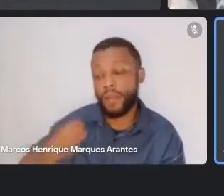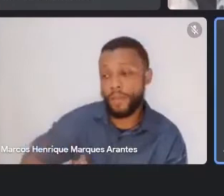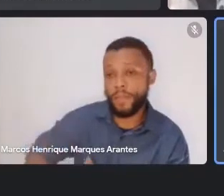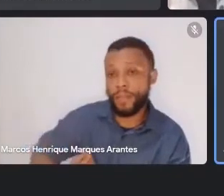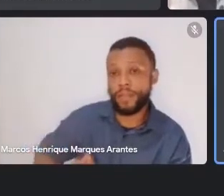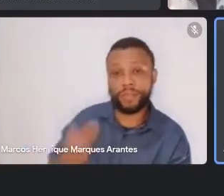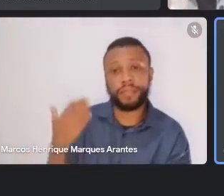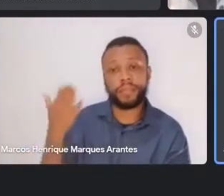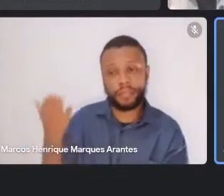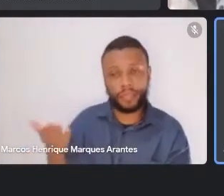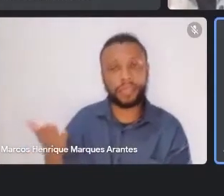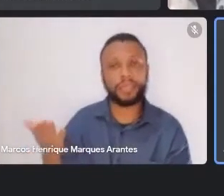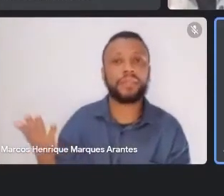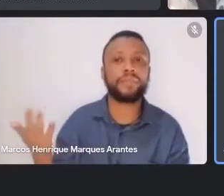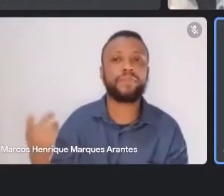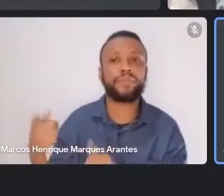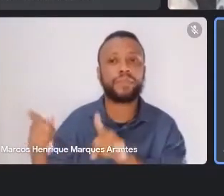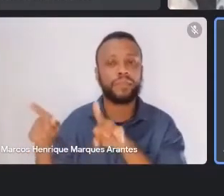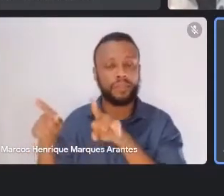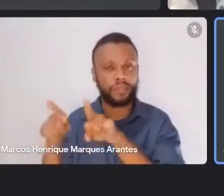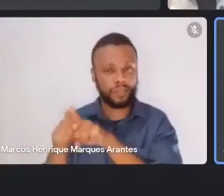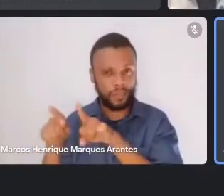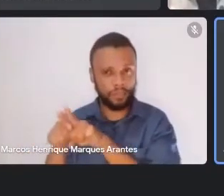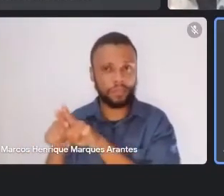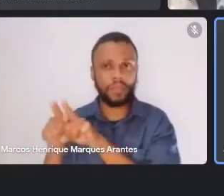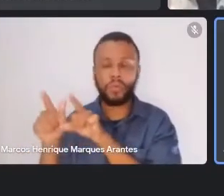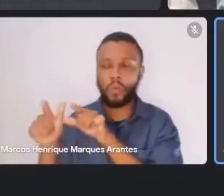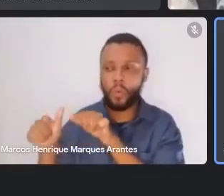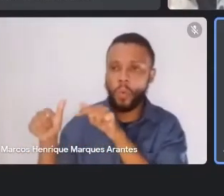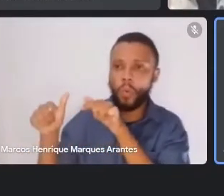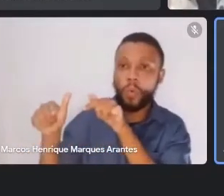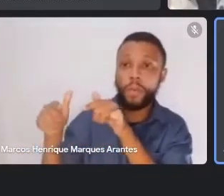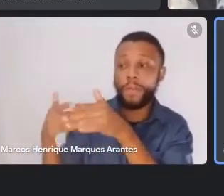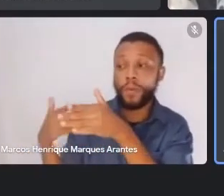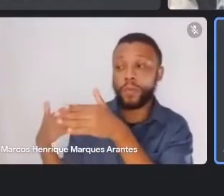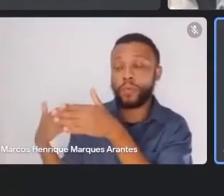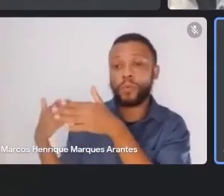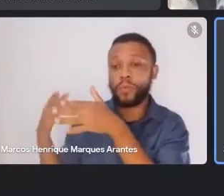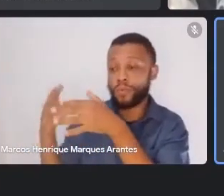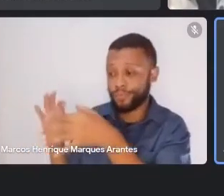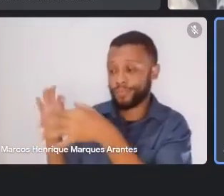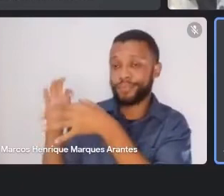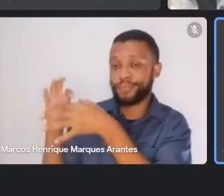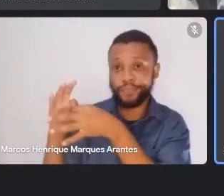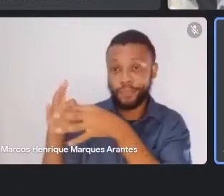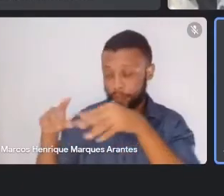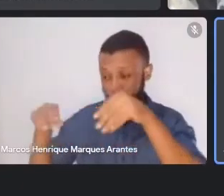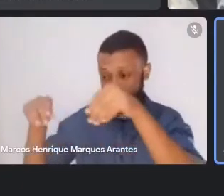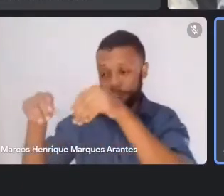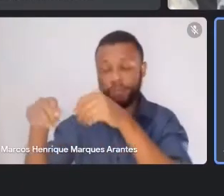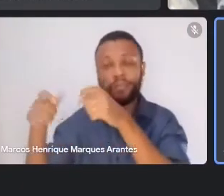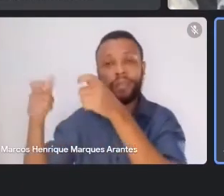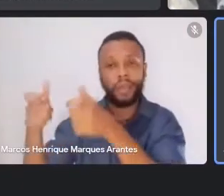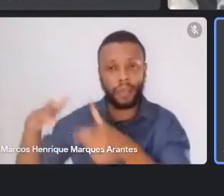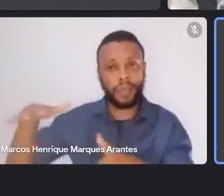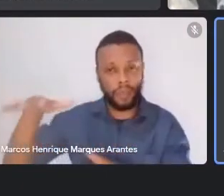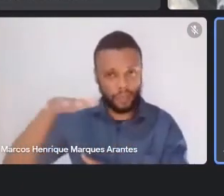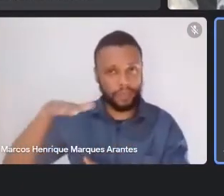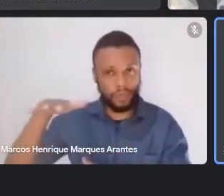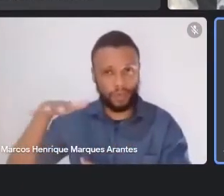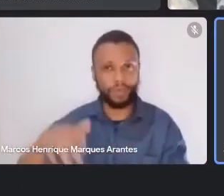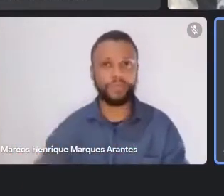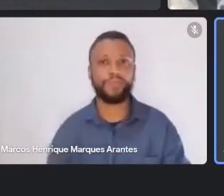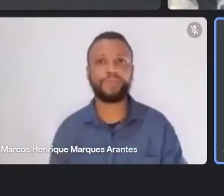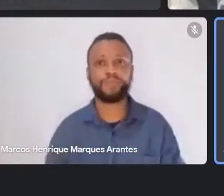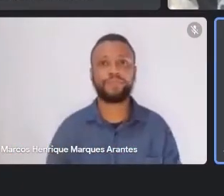dos limites do Estado brasileiro naquela região. quando se definiram os